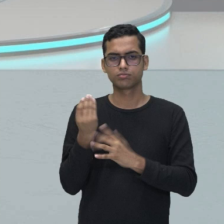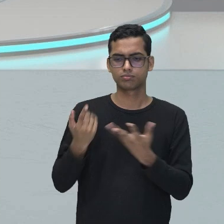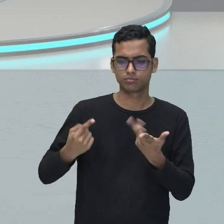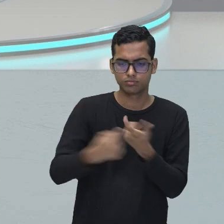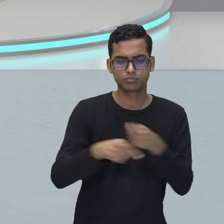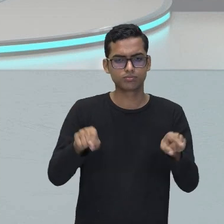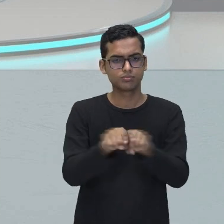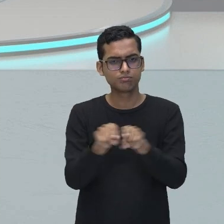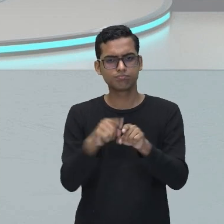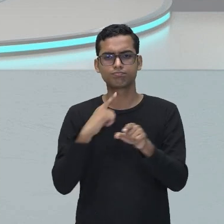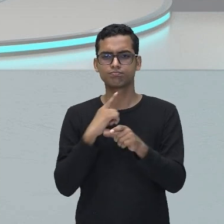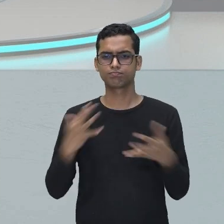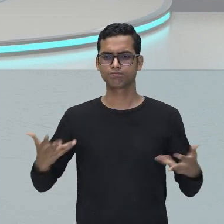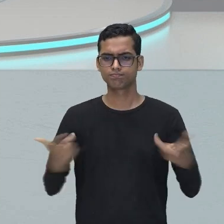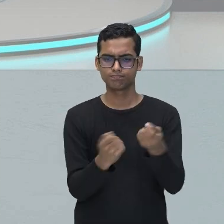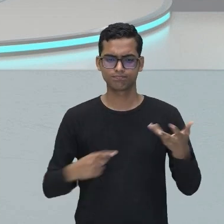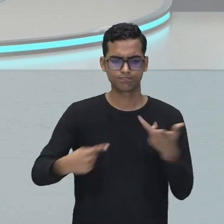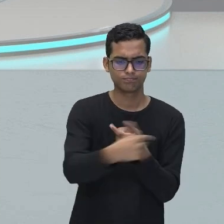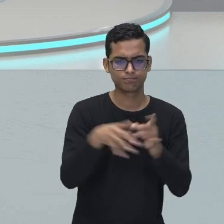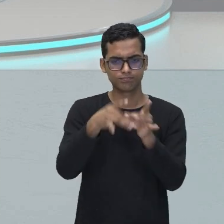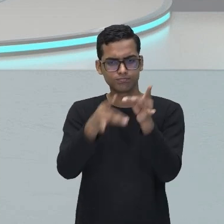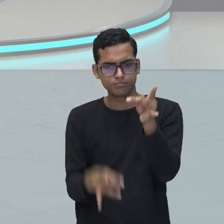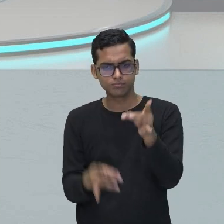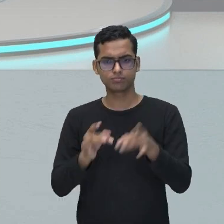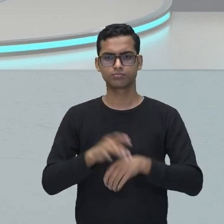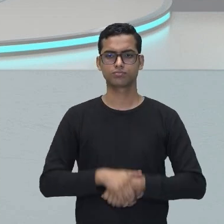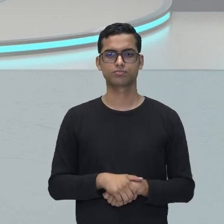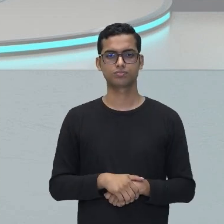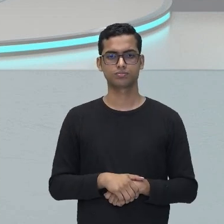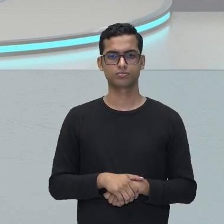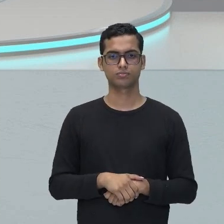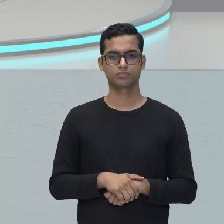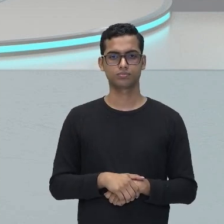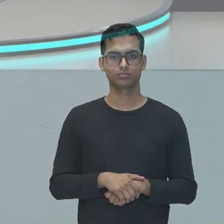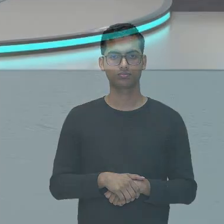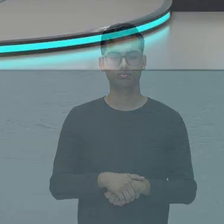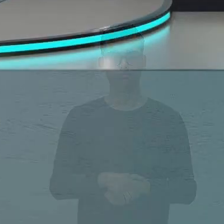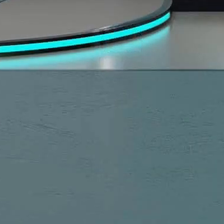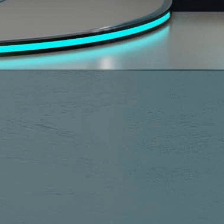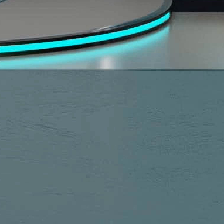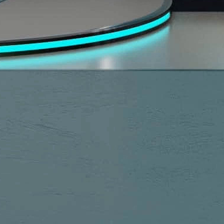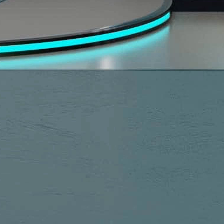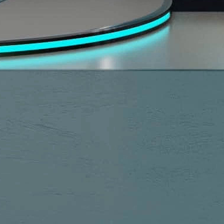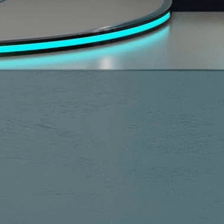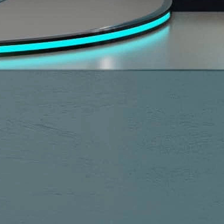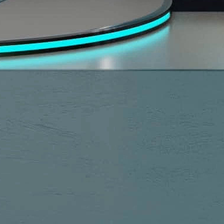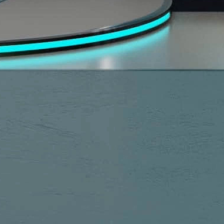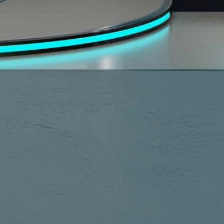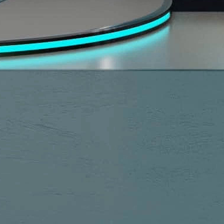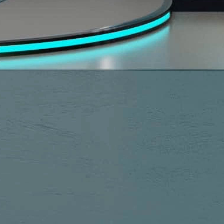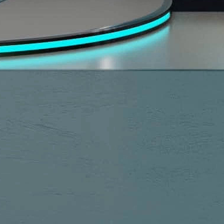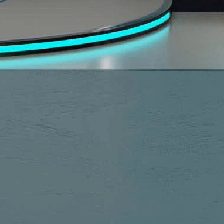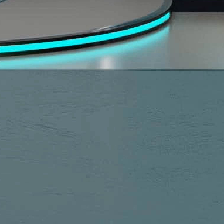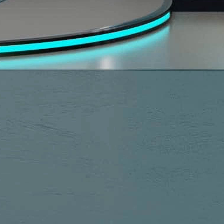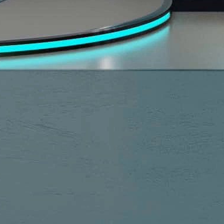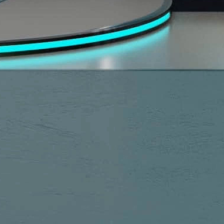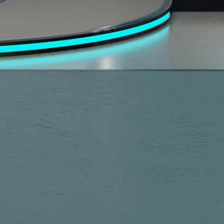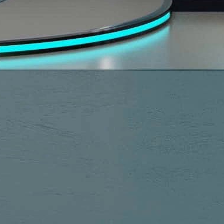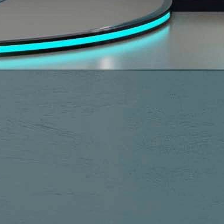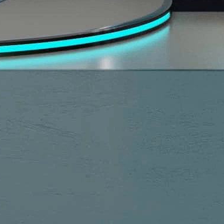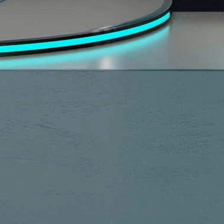vasta, né? Parte de suas poesias ironizava diversos aspectos da sociedade